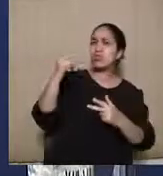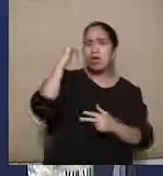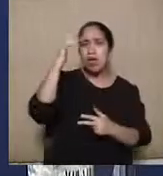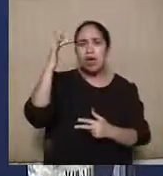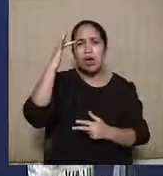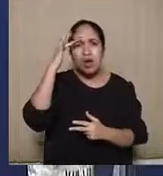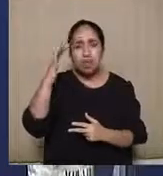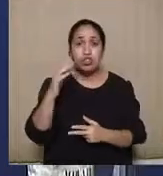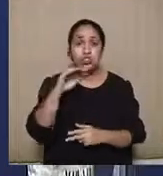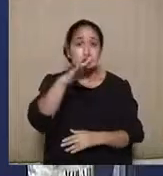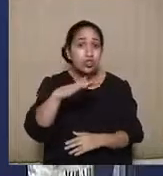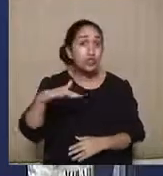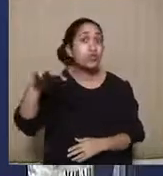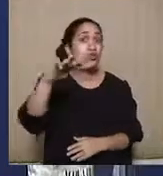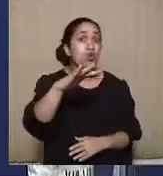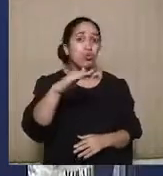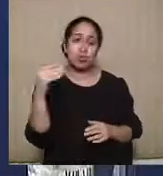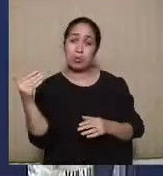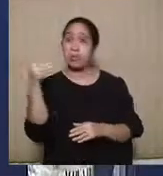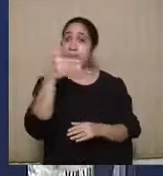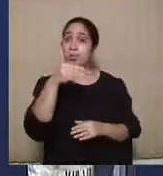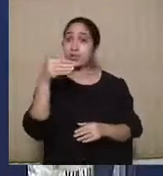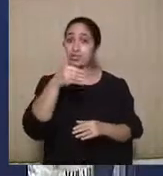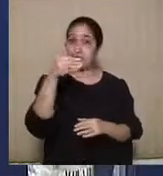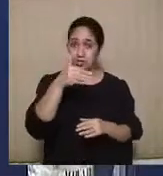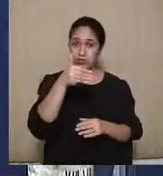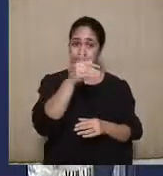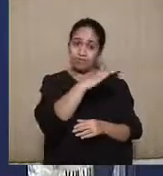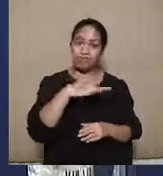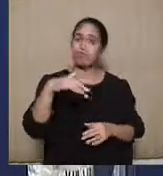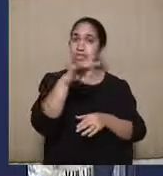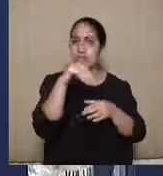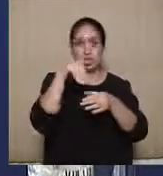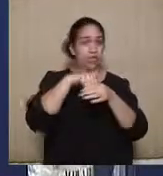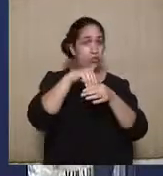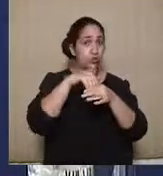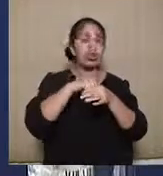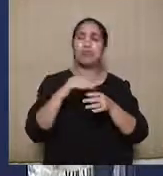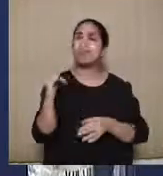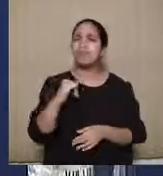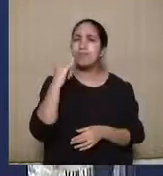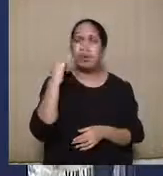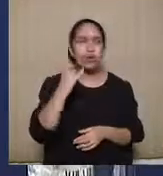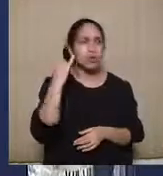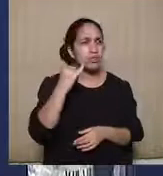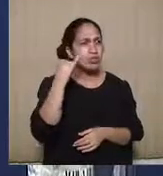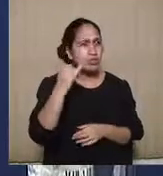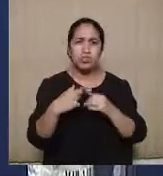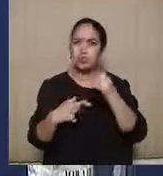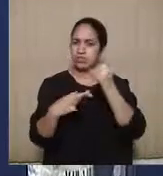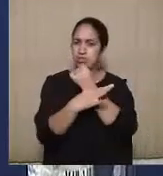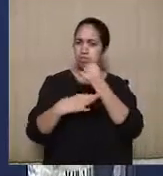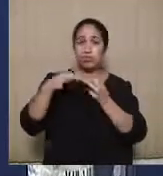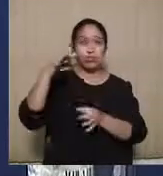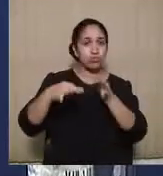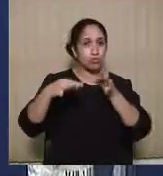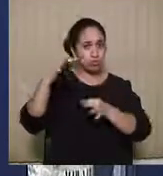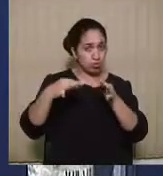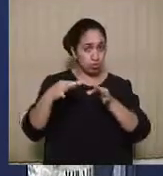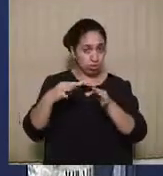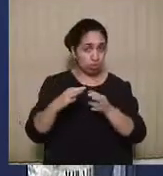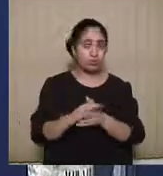aqueles que, de alguma forma, participam dos prélios eleitorais. A importância fundamental do princípio da segurança jurídica para